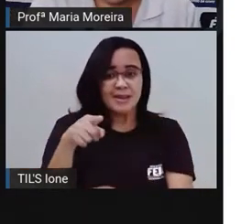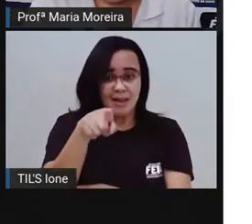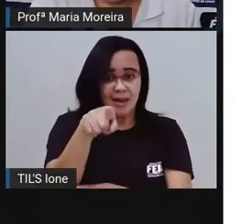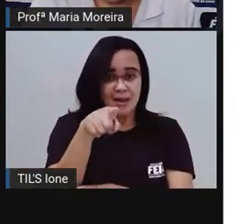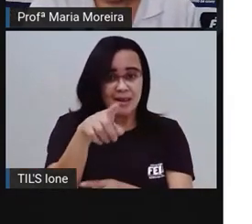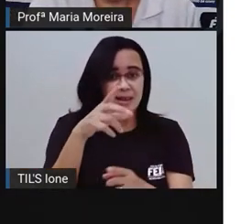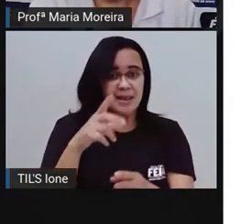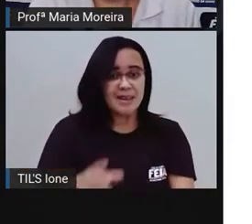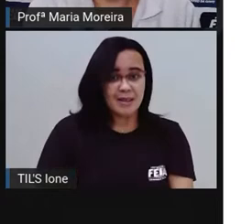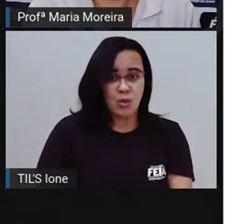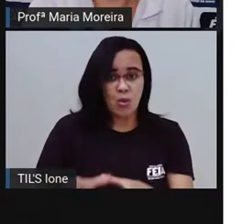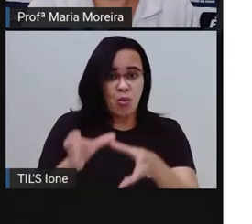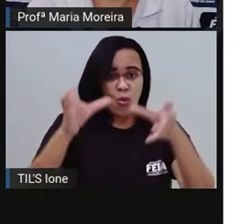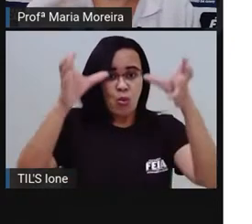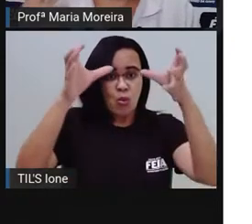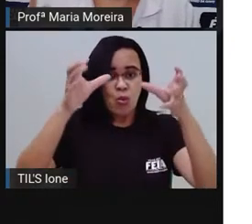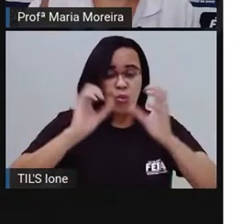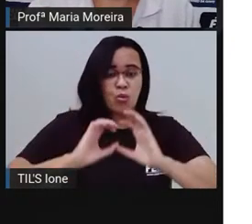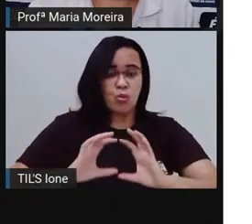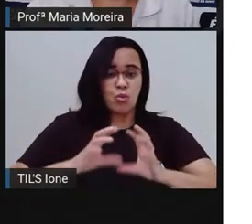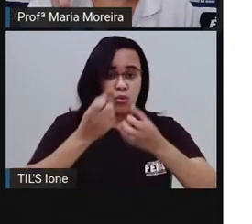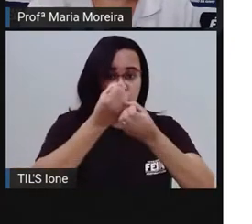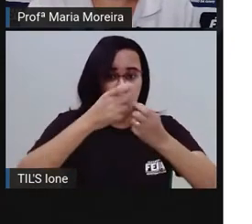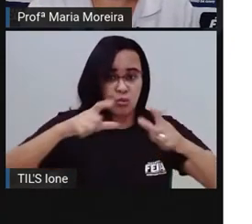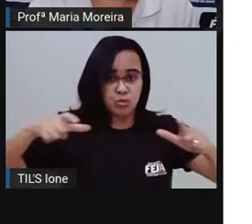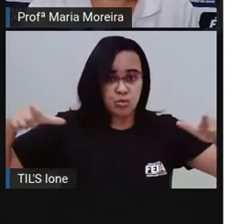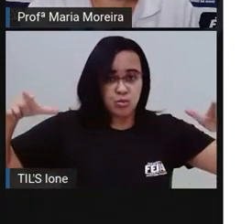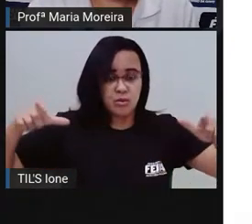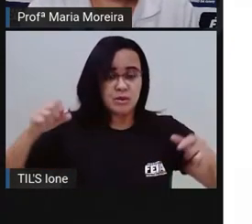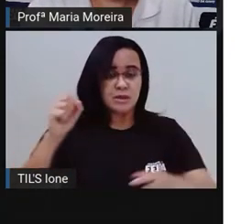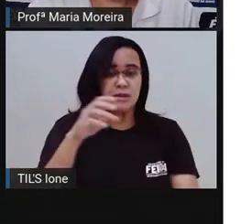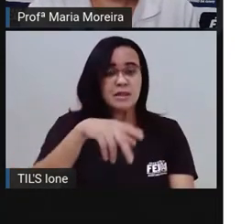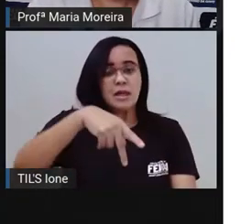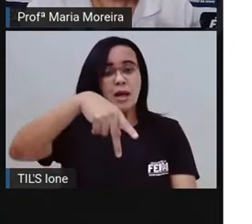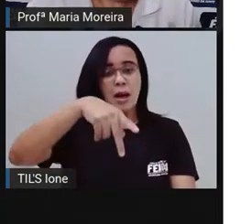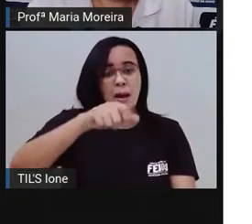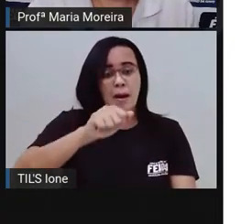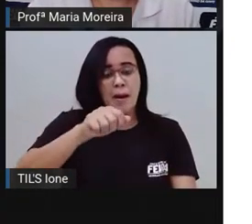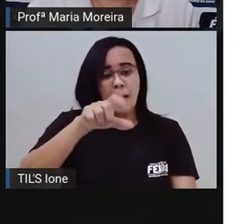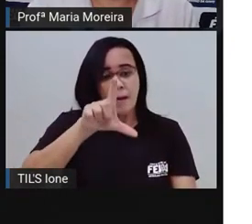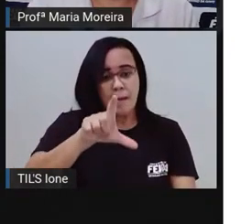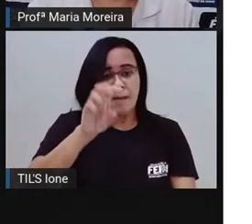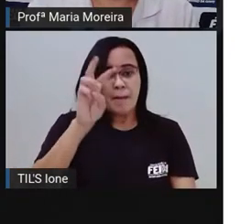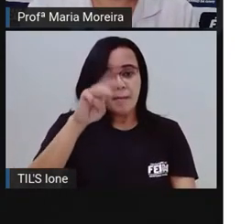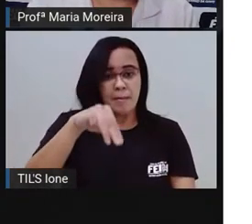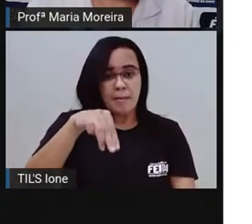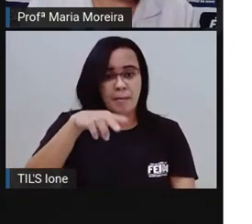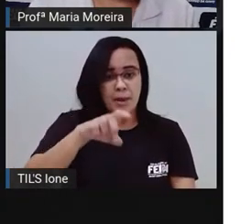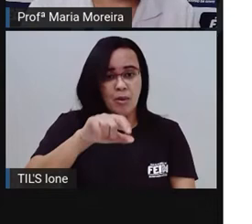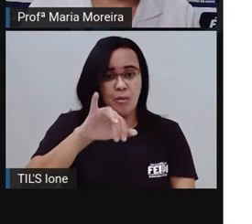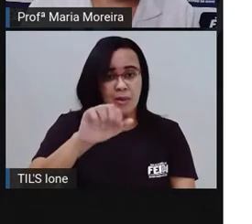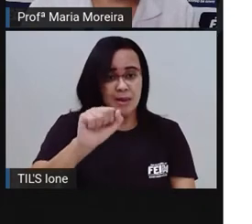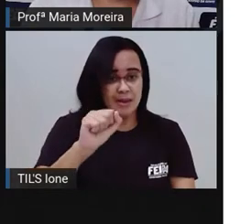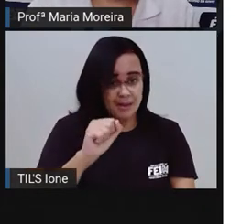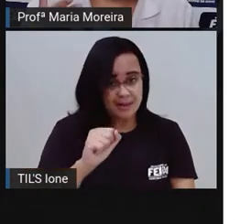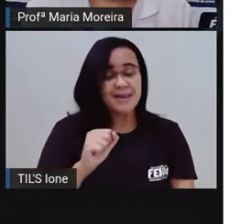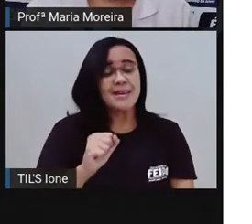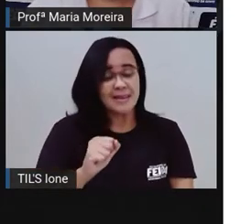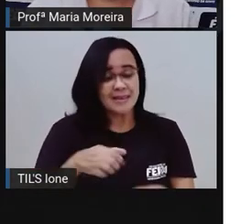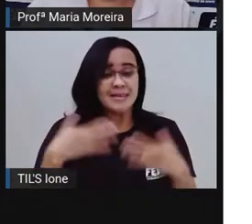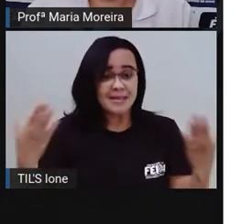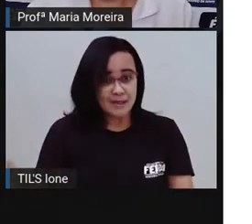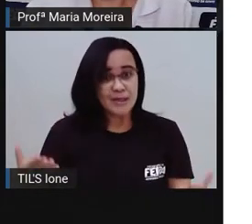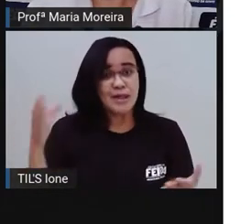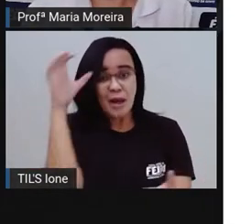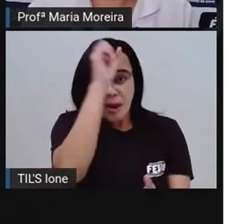para vocês. Então, quando eu li, eu fiquei bem, eu fiz, poxa, que bacana, né? Aprendi aí, eu sempre aprendo várias coisas, mas